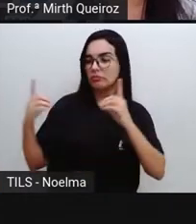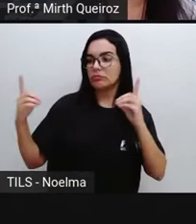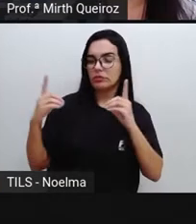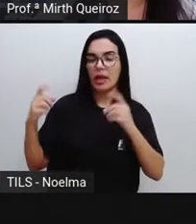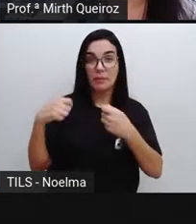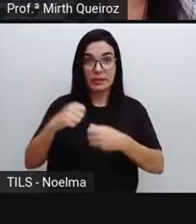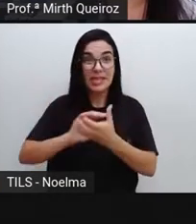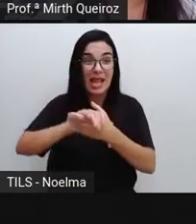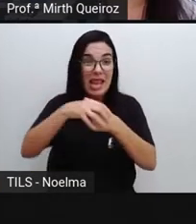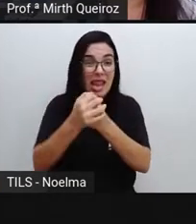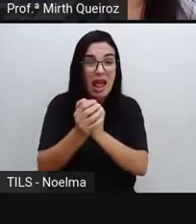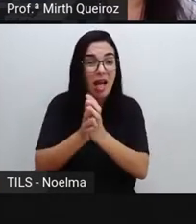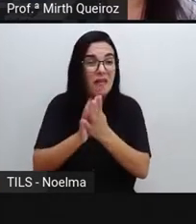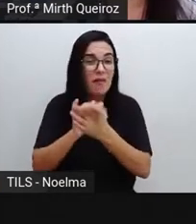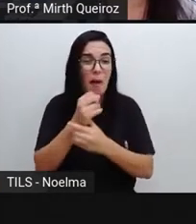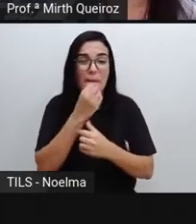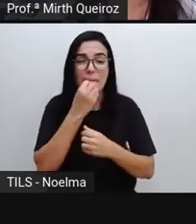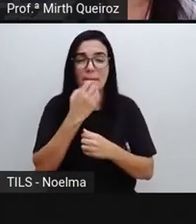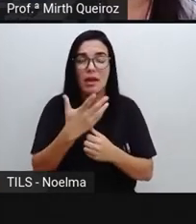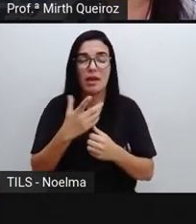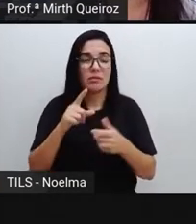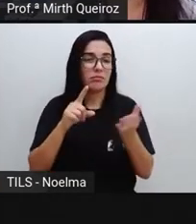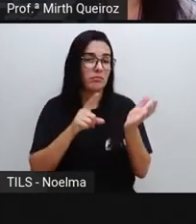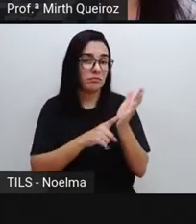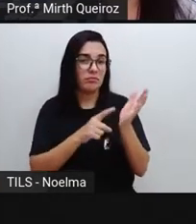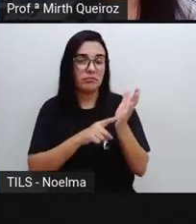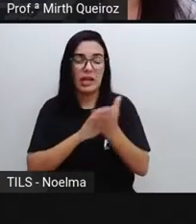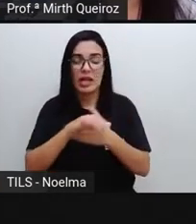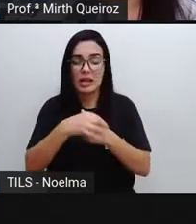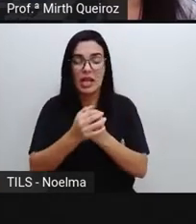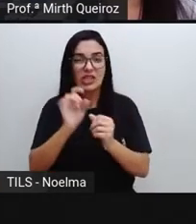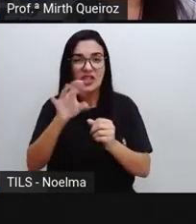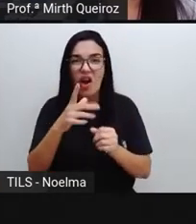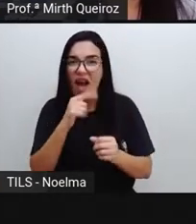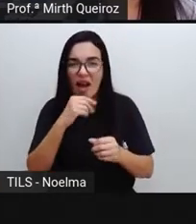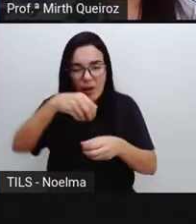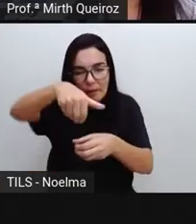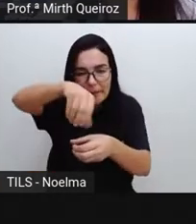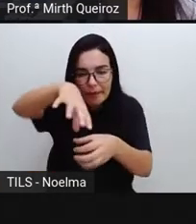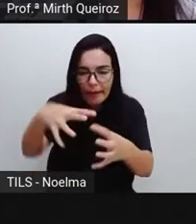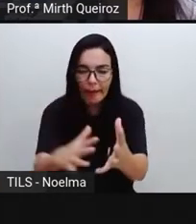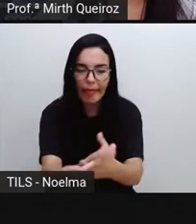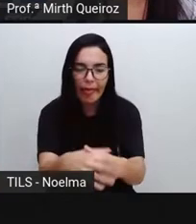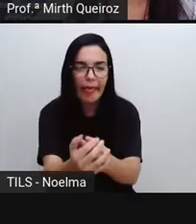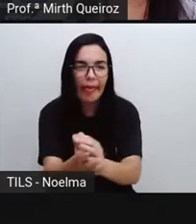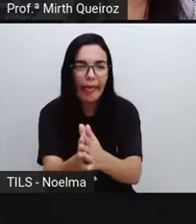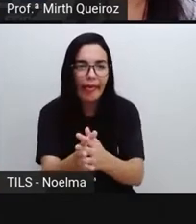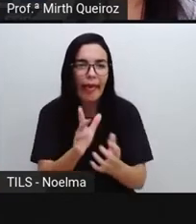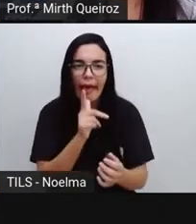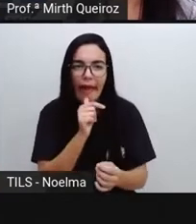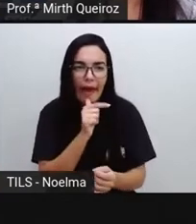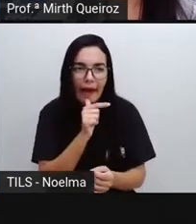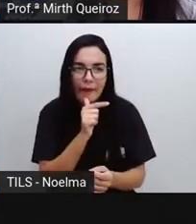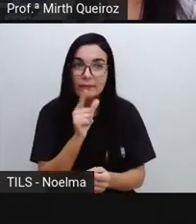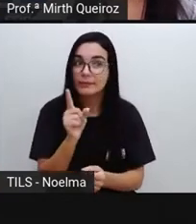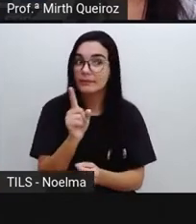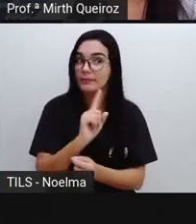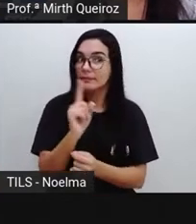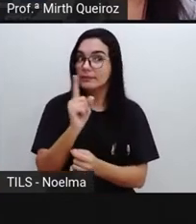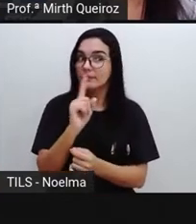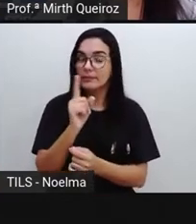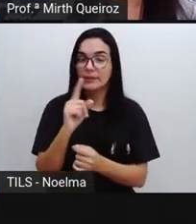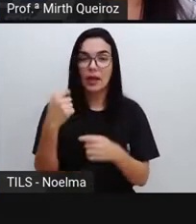bem as mãos frequentemente. Quando a gente fala lavar a mão, não é colocar a mão embaixo d'água, lavar as mãos